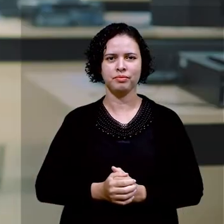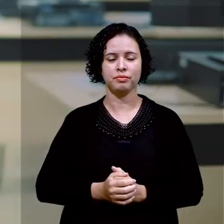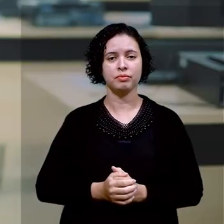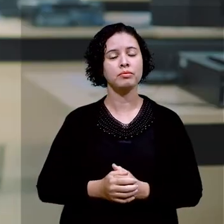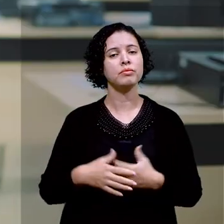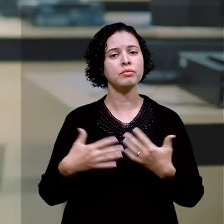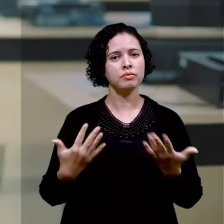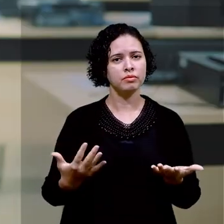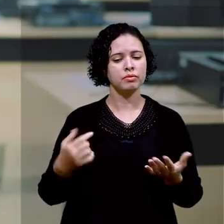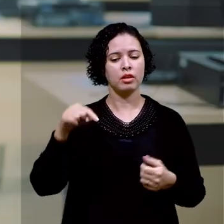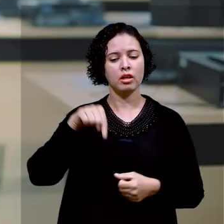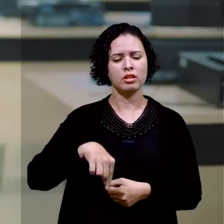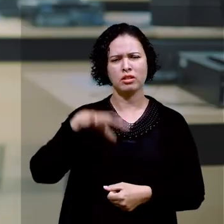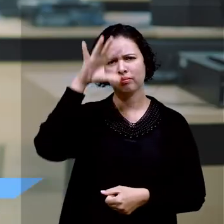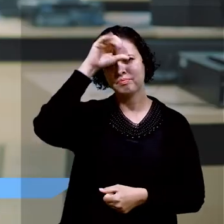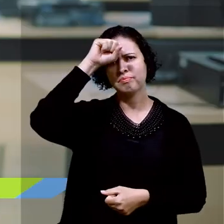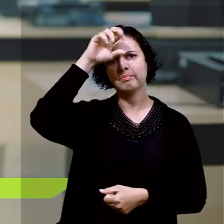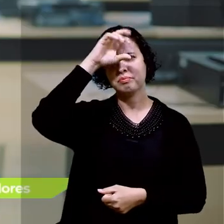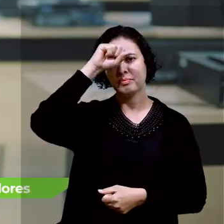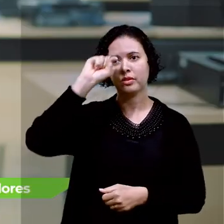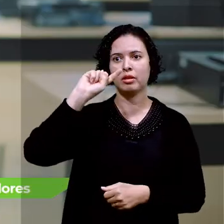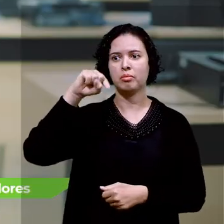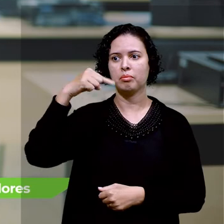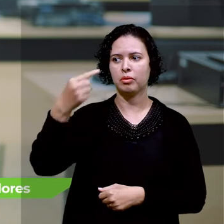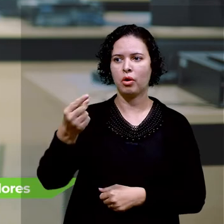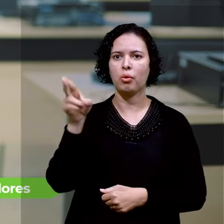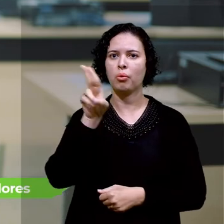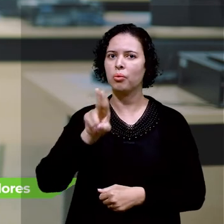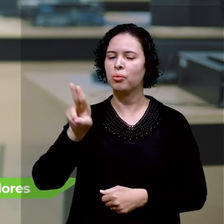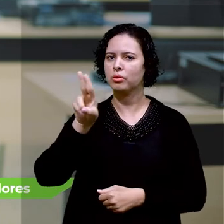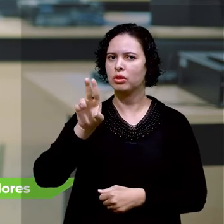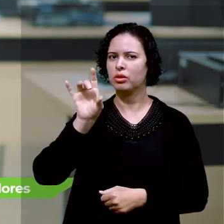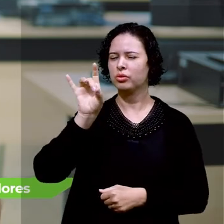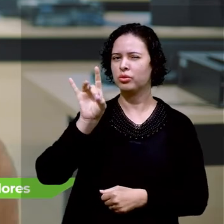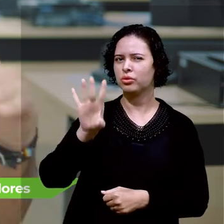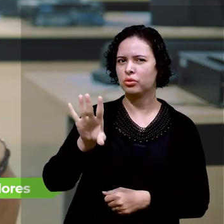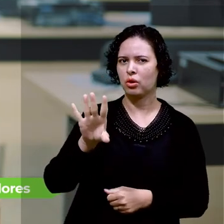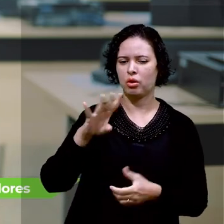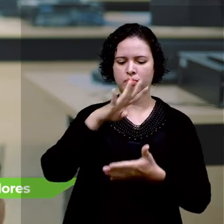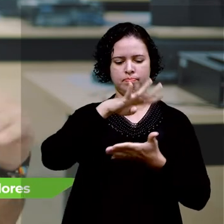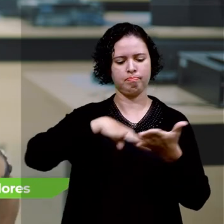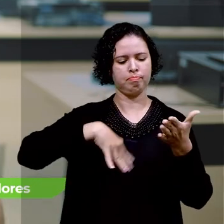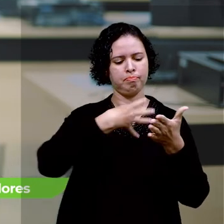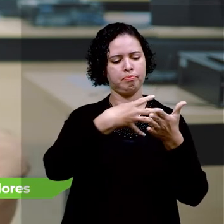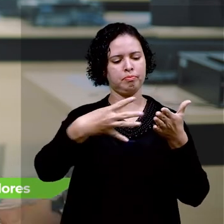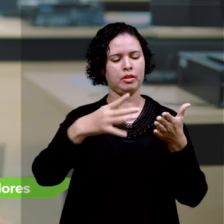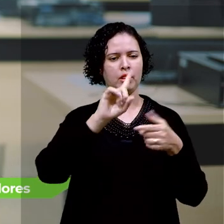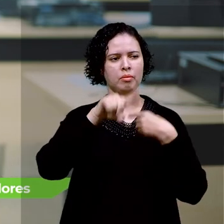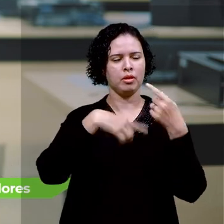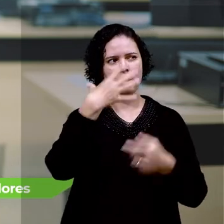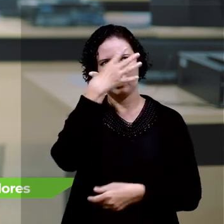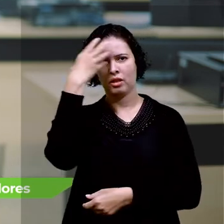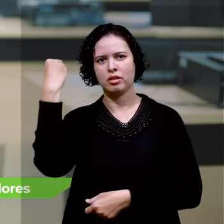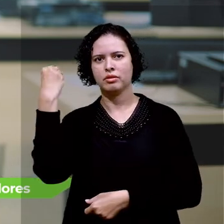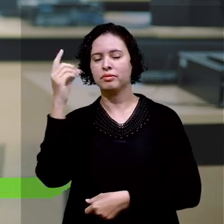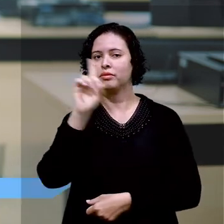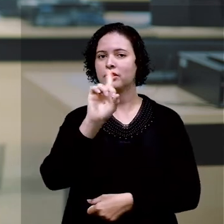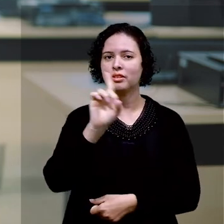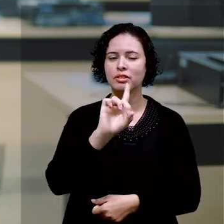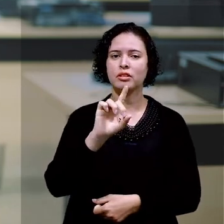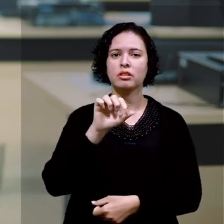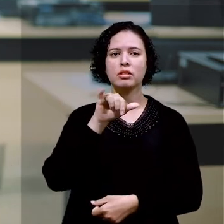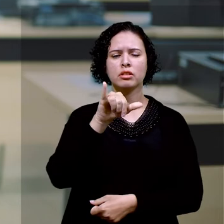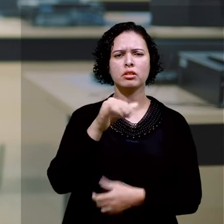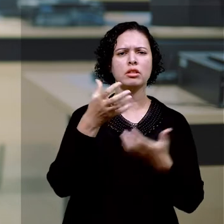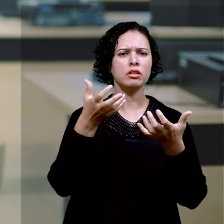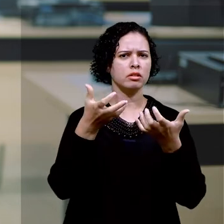O que a gente aprende aqui, a gente vê na prática. Então, não é só aquele que está na grade, que você vai ver e depois você não lembra. Se você